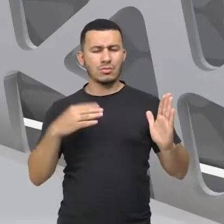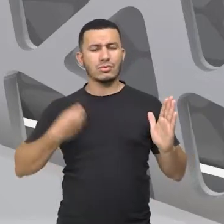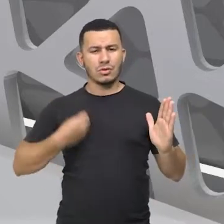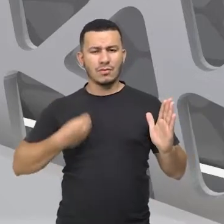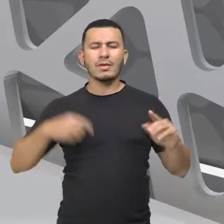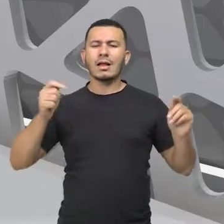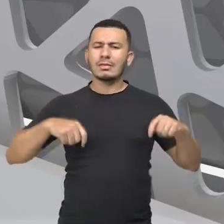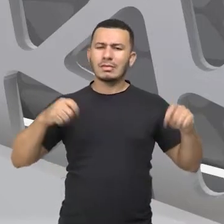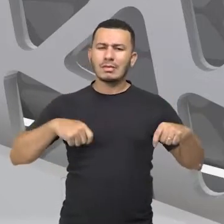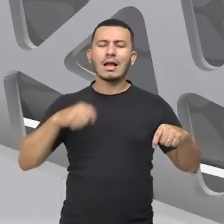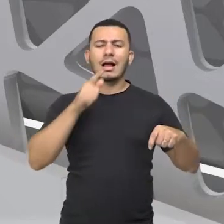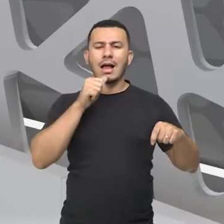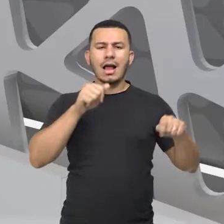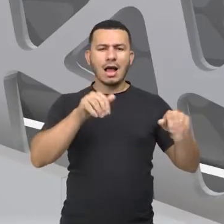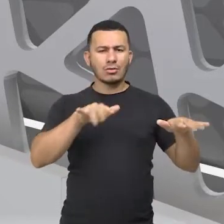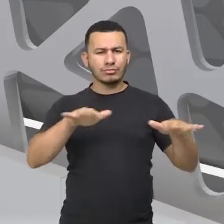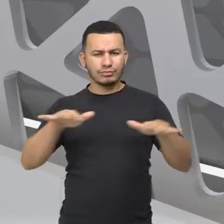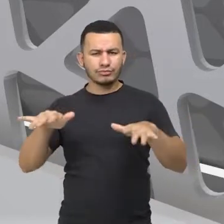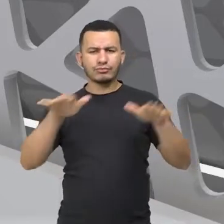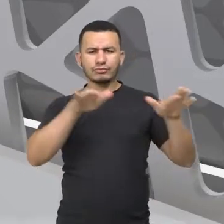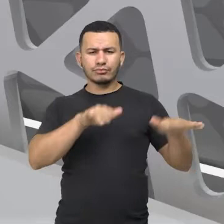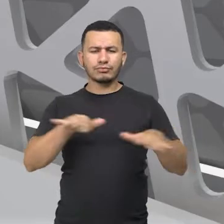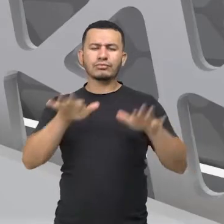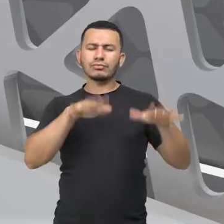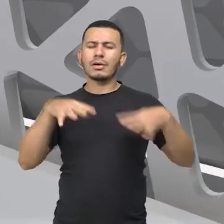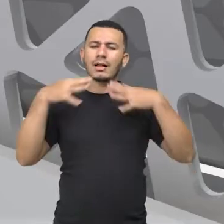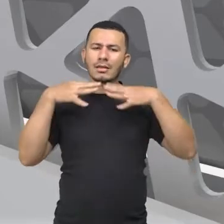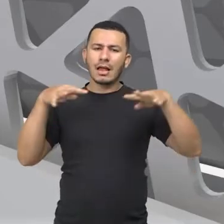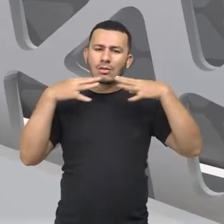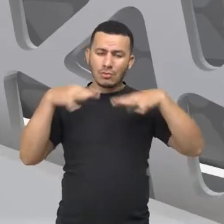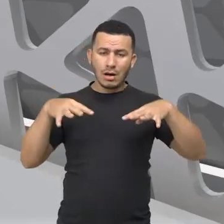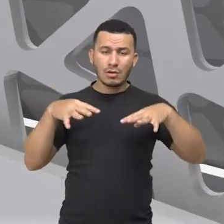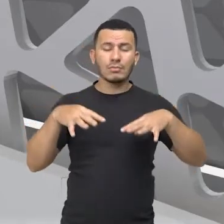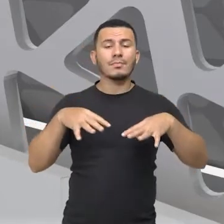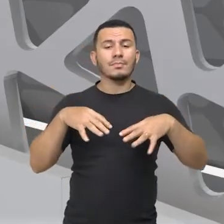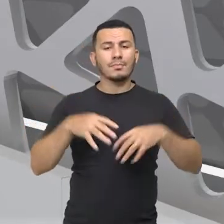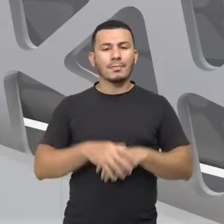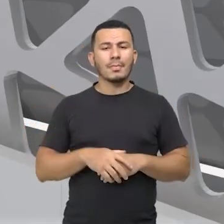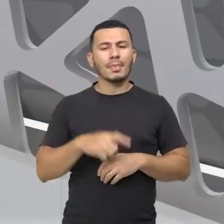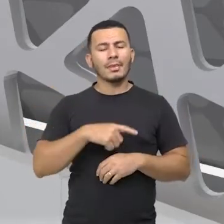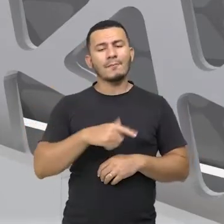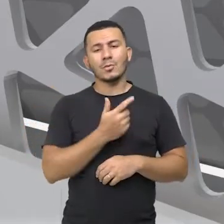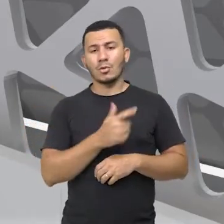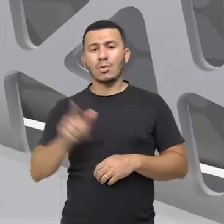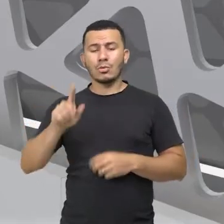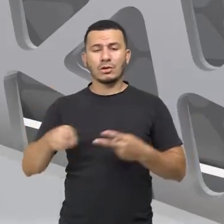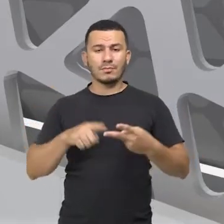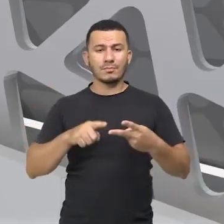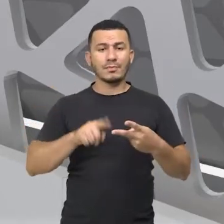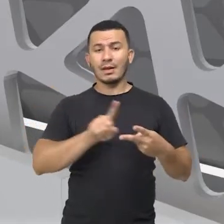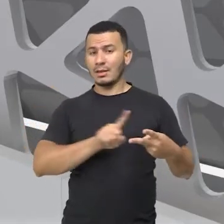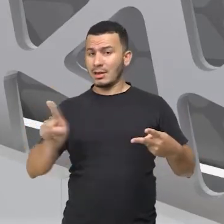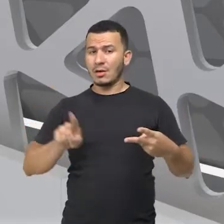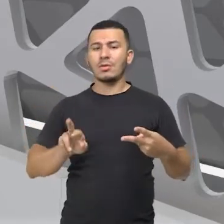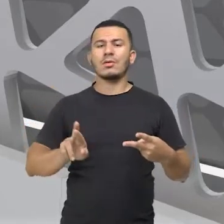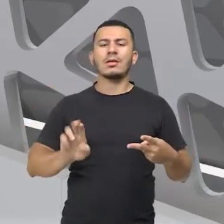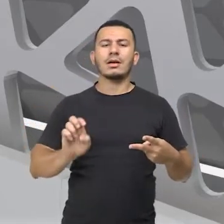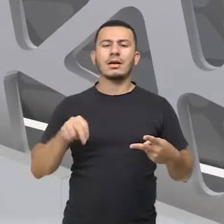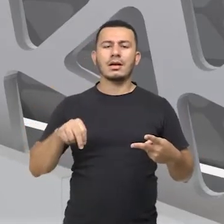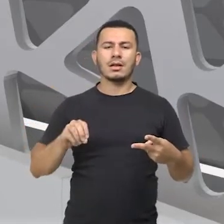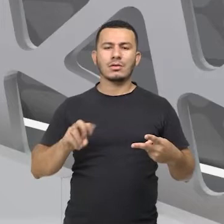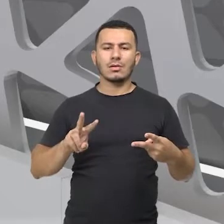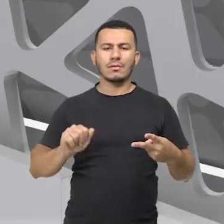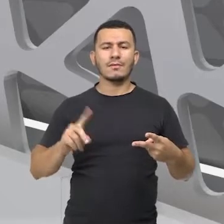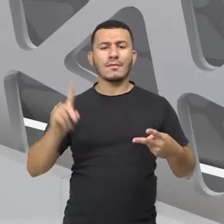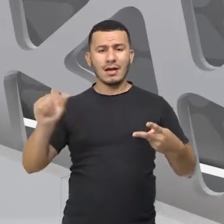verificar aquela água sendo reposta naturalmente pela natureza. E a gente vai ter as fontes não renováveis, que são